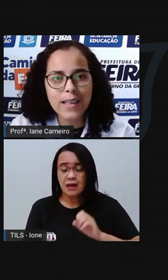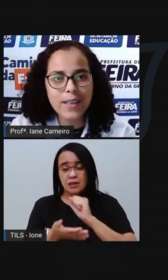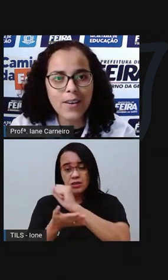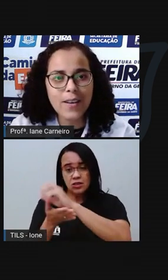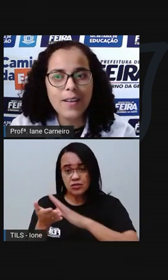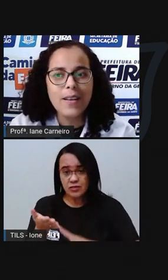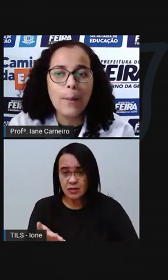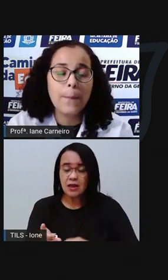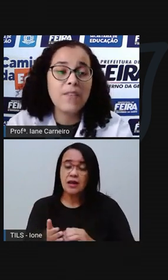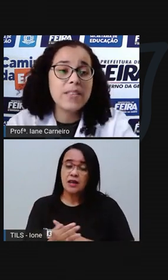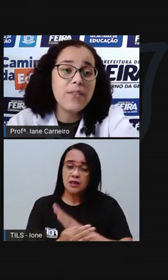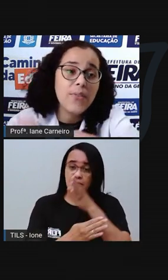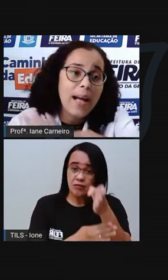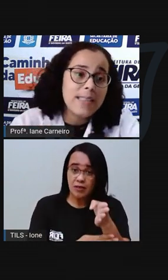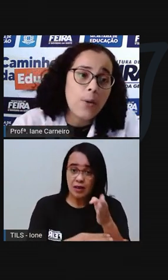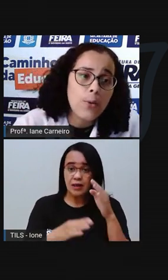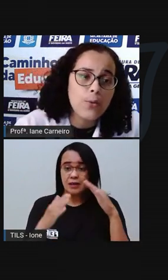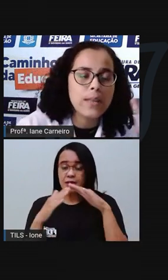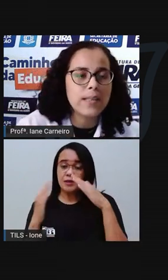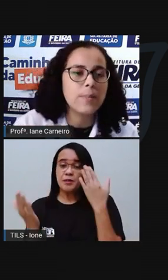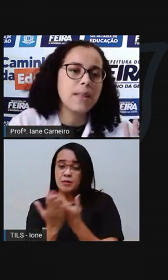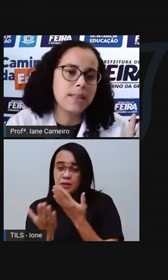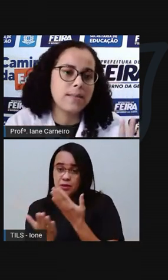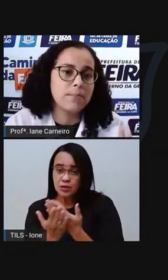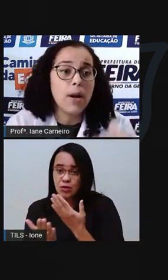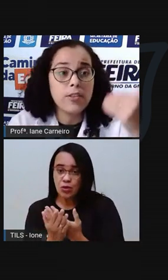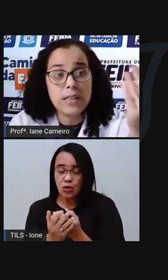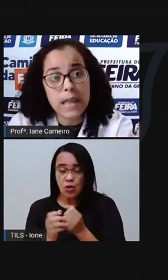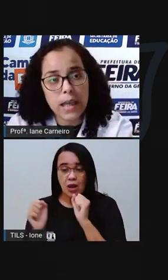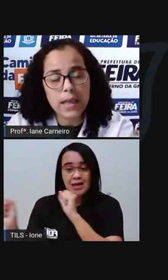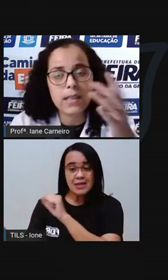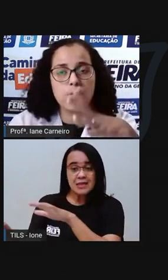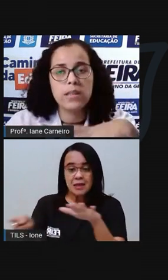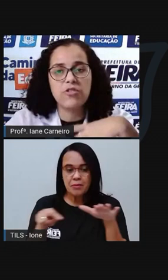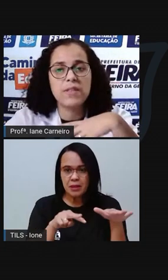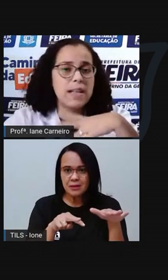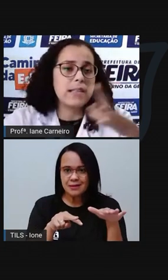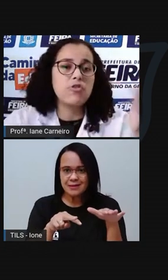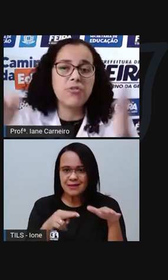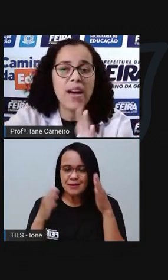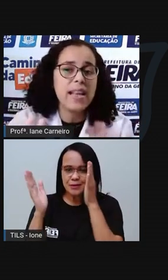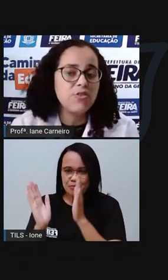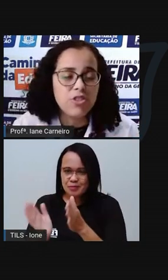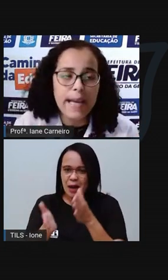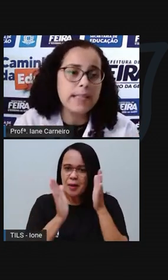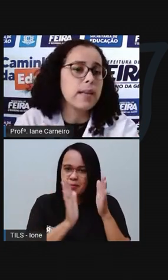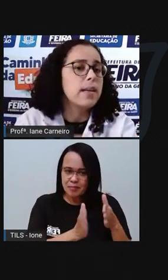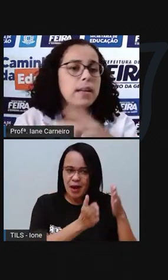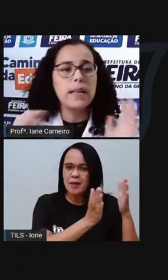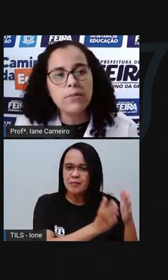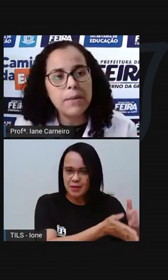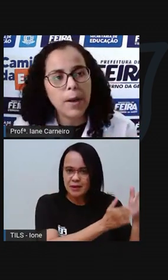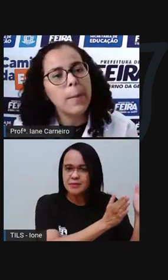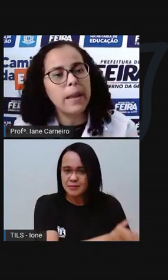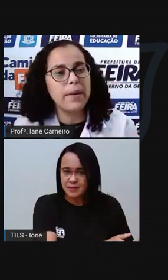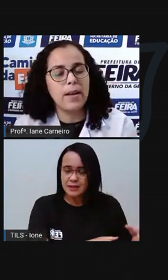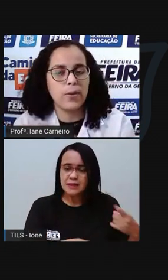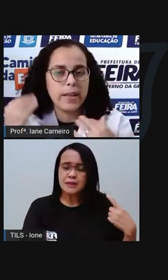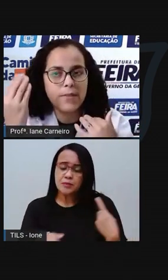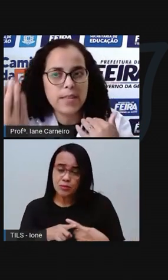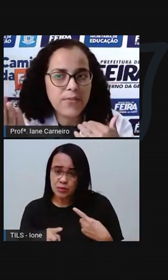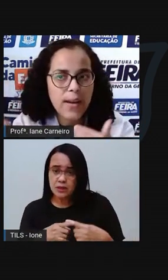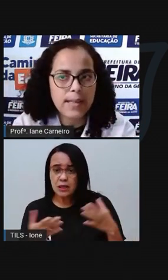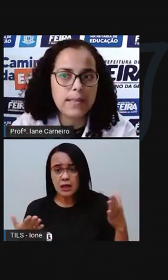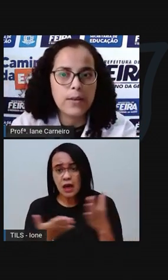coisa aqui, ó, que você faz ao longo da semana. Pode ser que as suas atividades sejam diferentes dessa, e não tem problema.